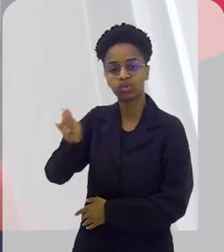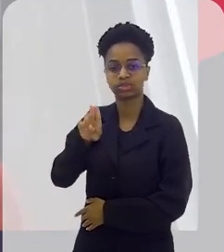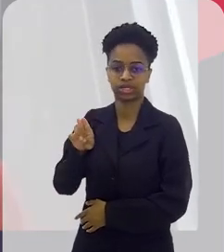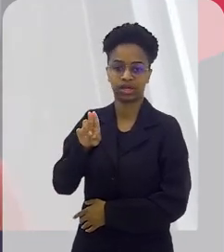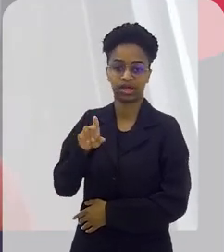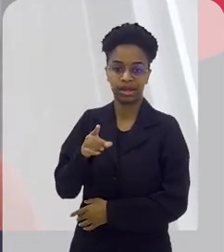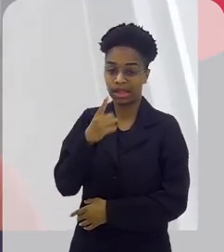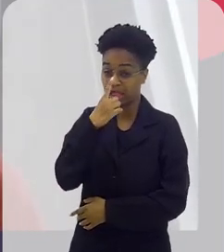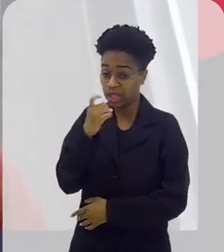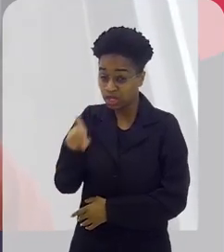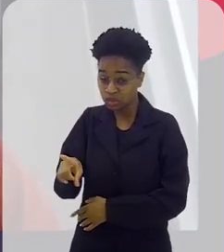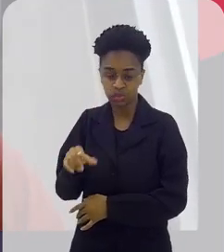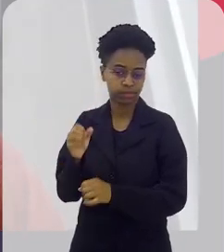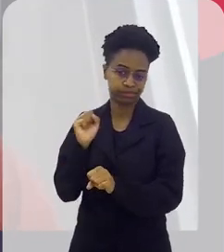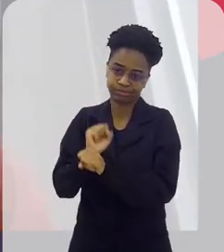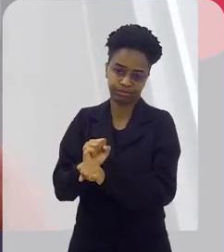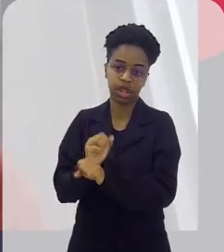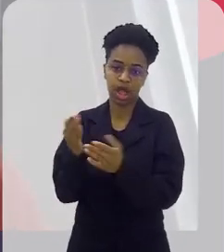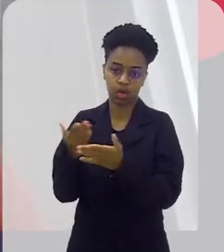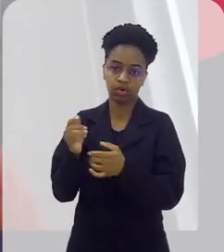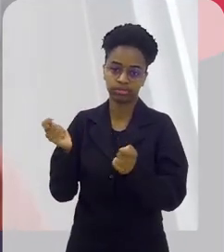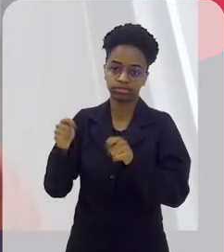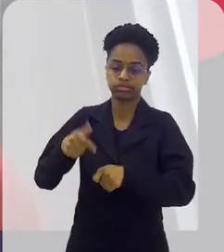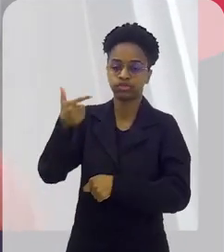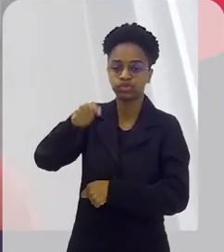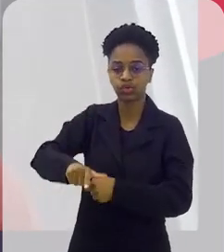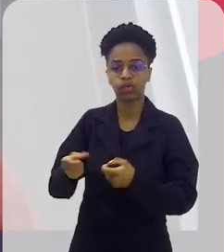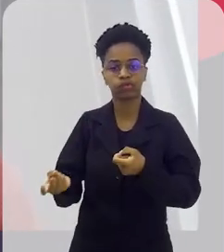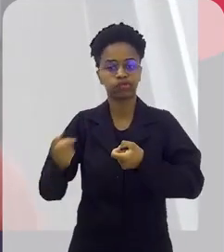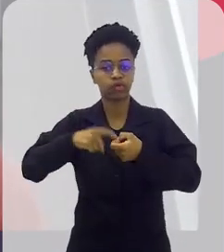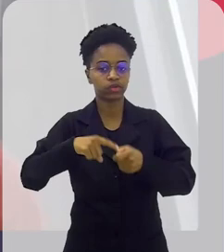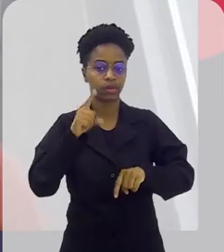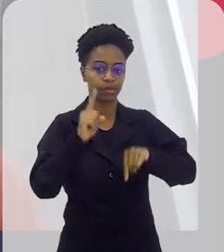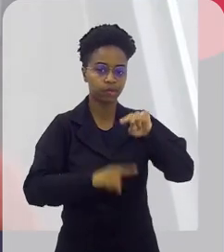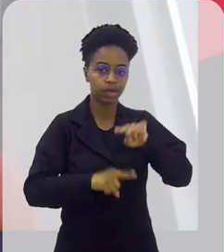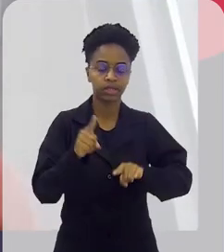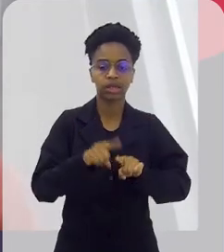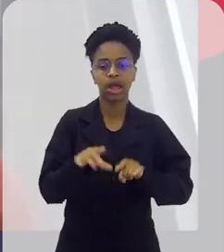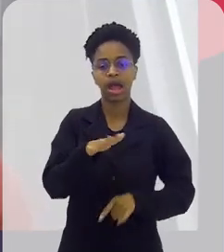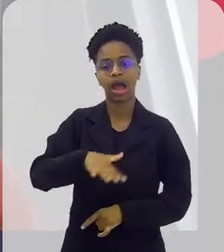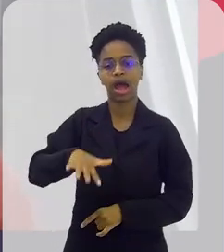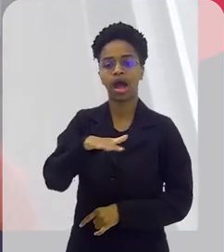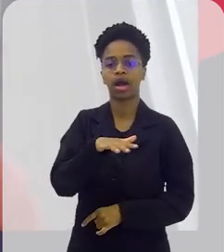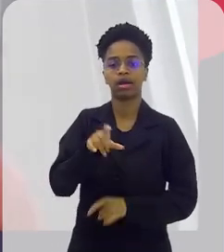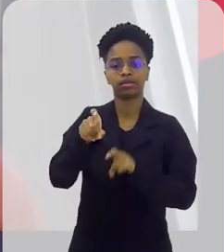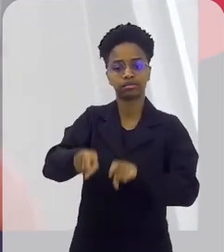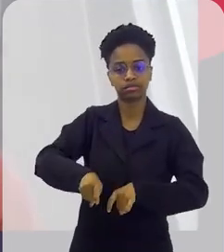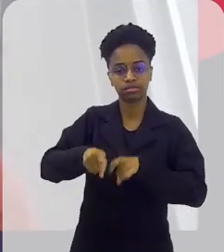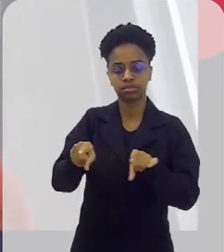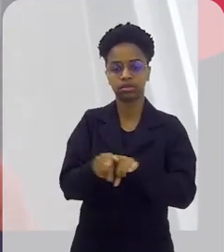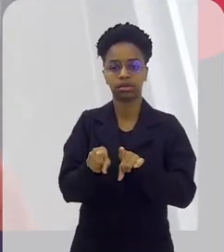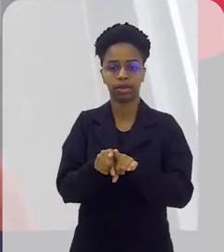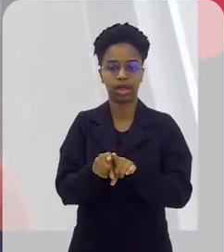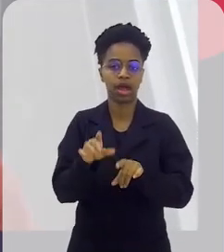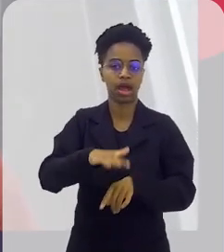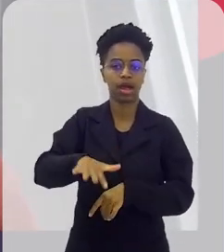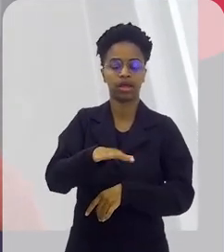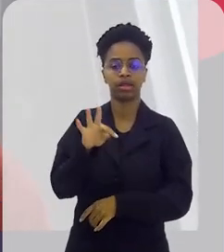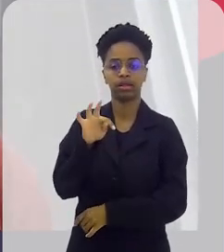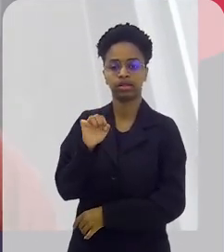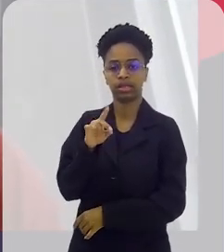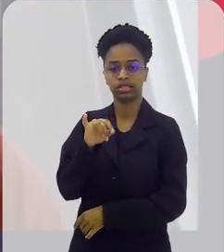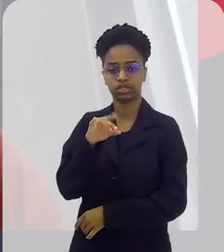ser um resíduo e volte como um produto para agricultor, para a indústria peixe. Então,